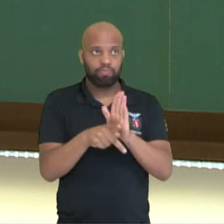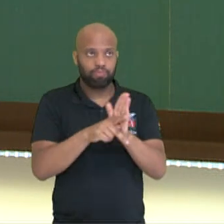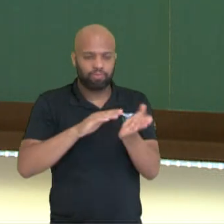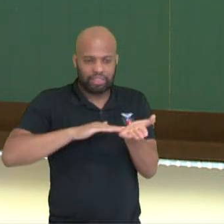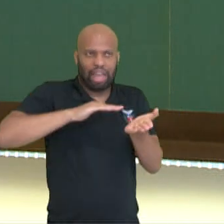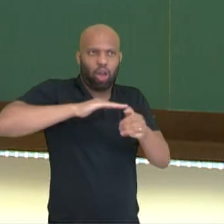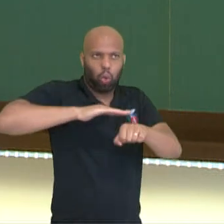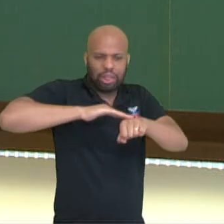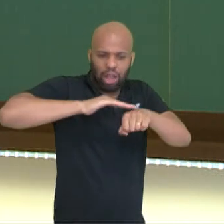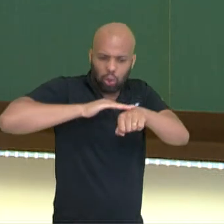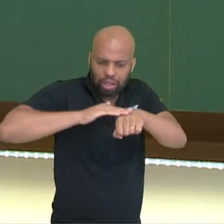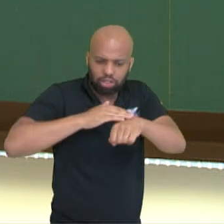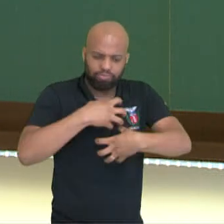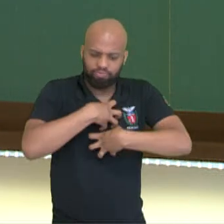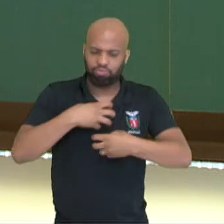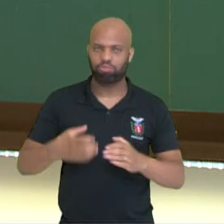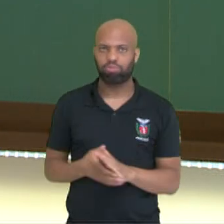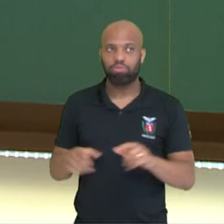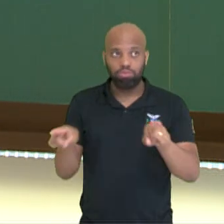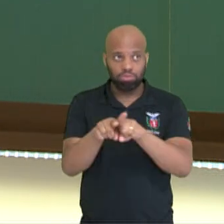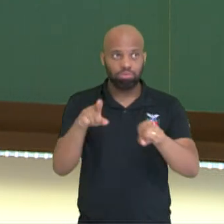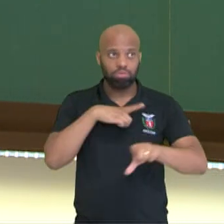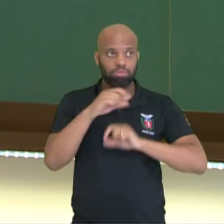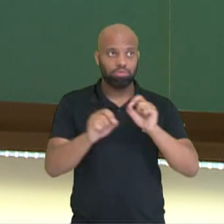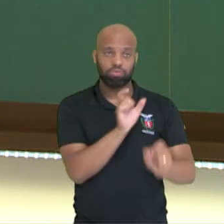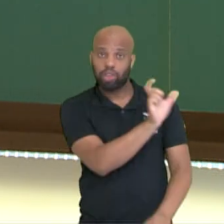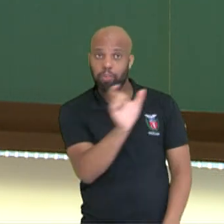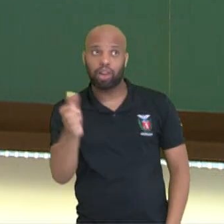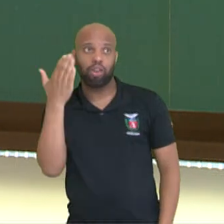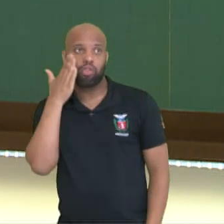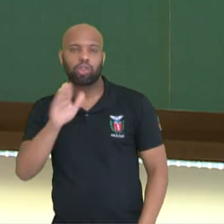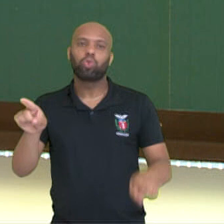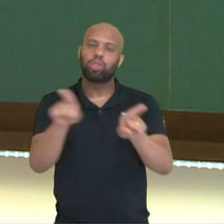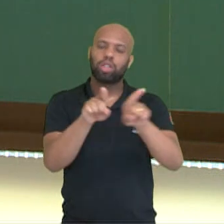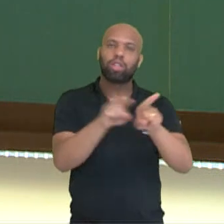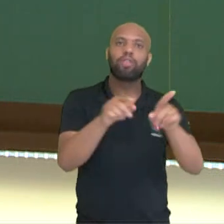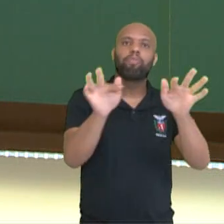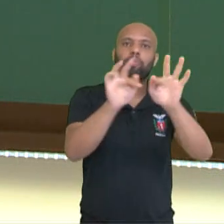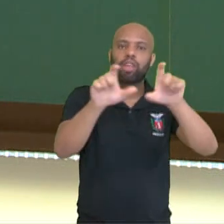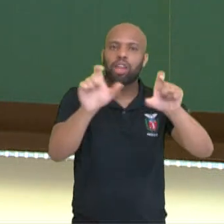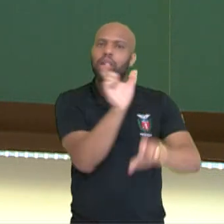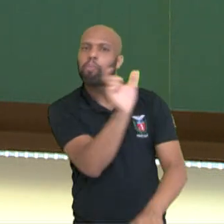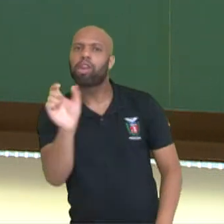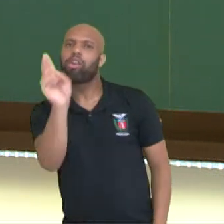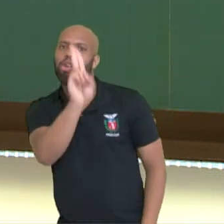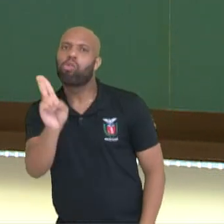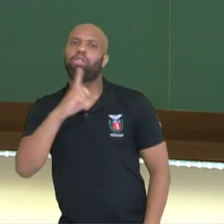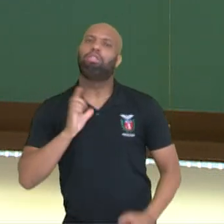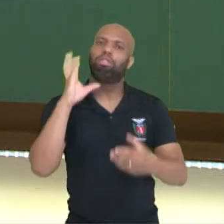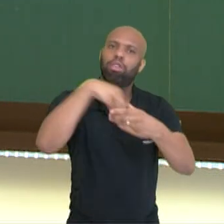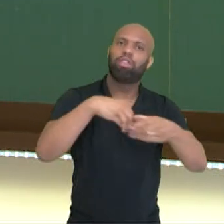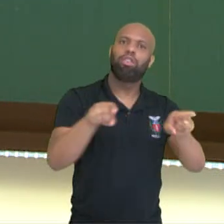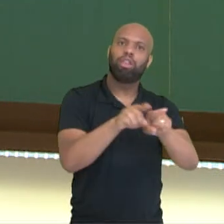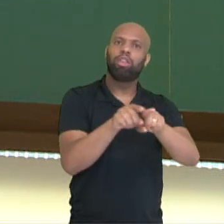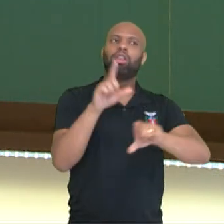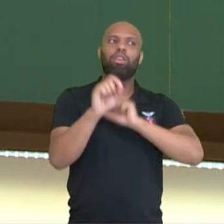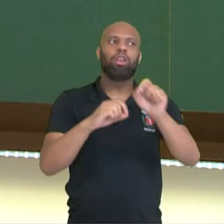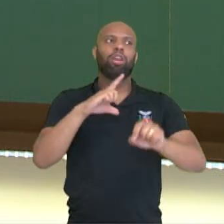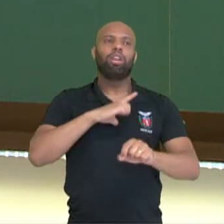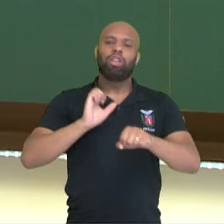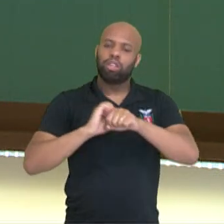Também utilizamos as expressões, sinto, se sente, tem um aspecto, mas o